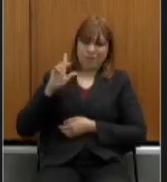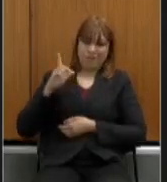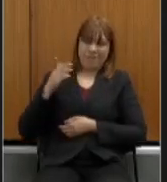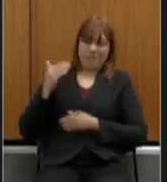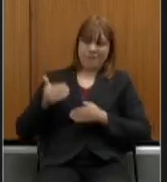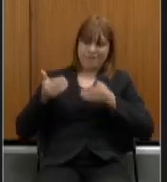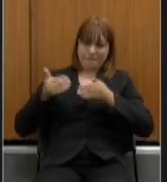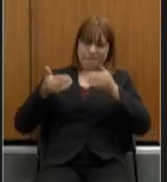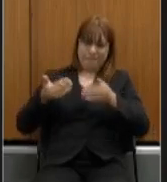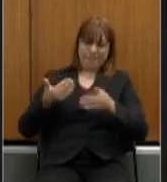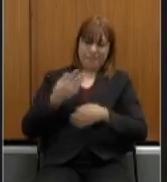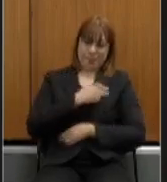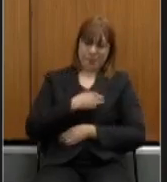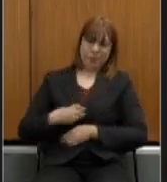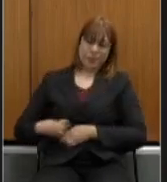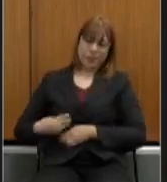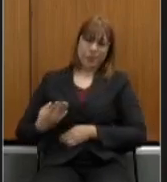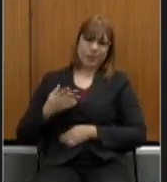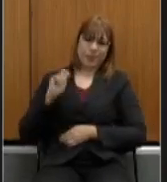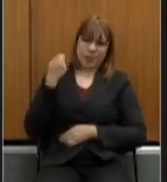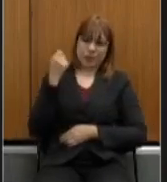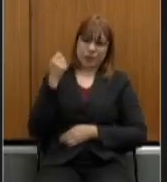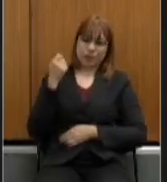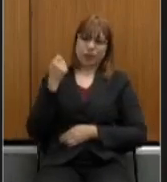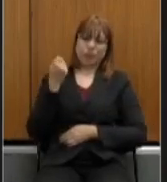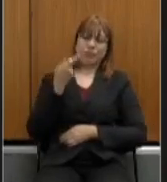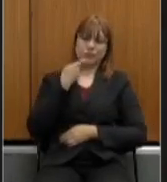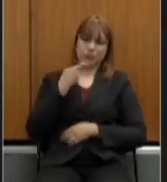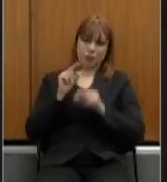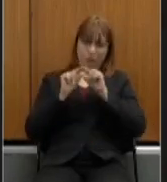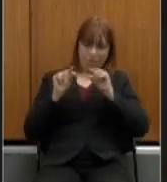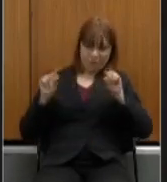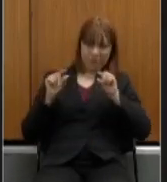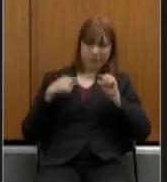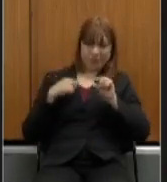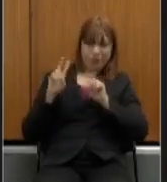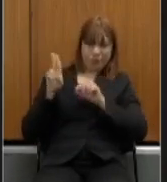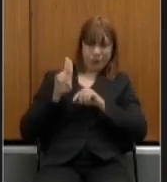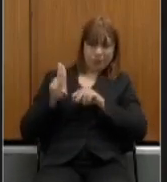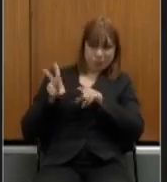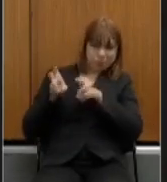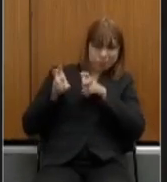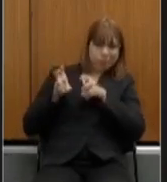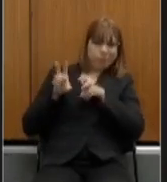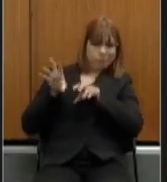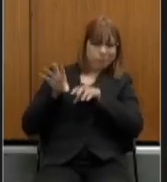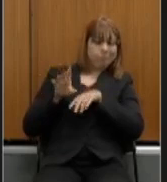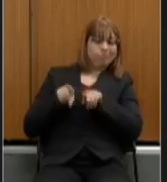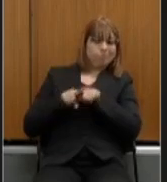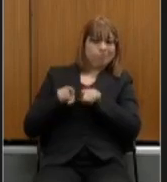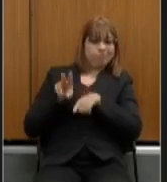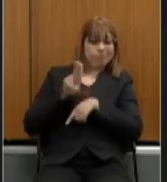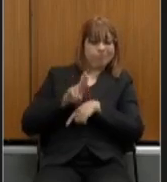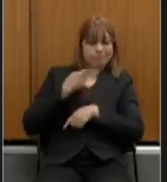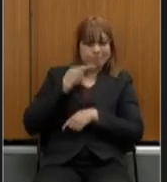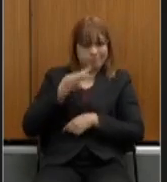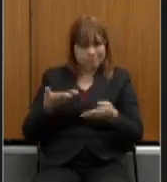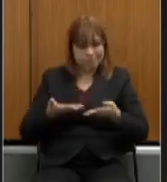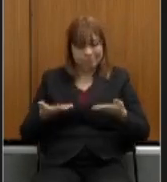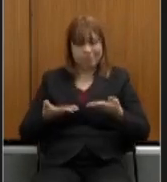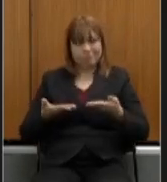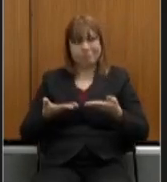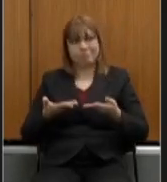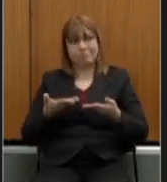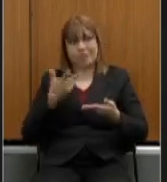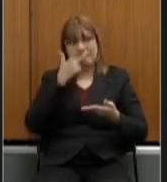argentino que me pareceu fantástico e isto tem uma simbologia muito forte inclusive imagino eu nesse tempo